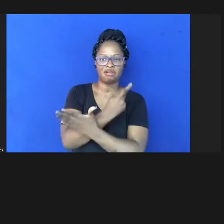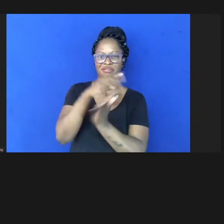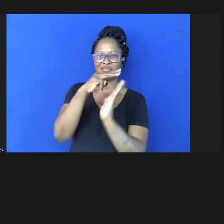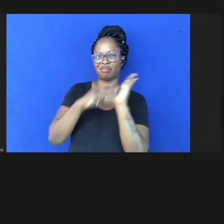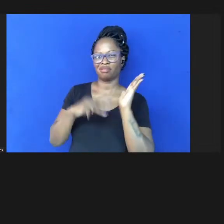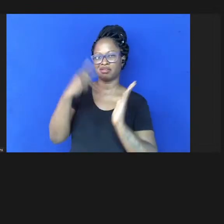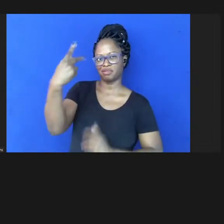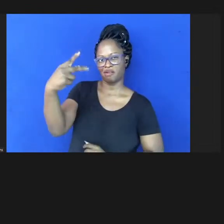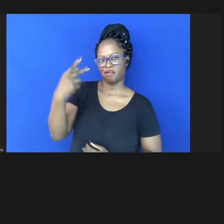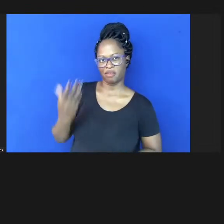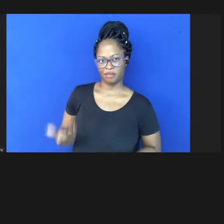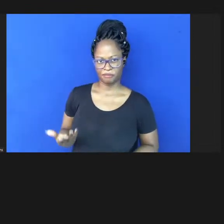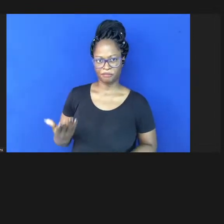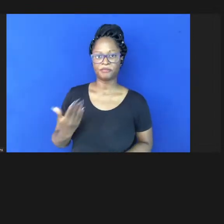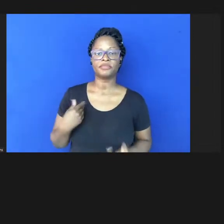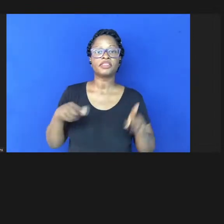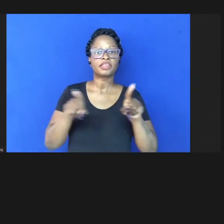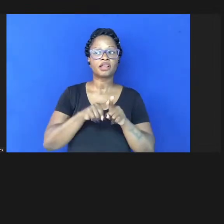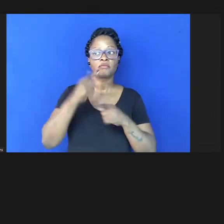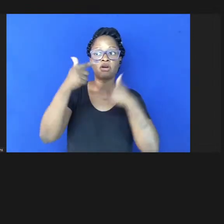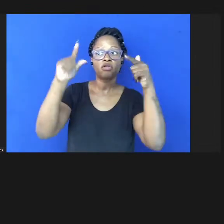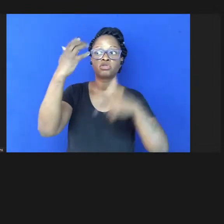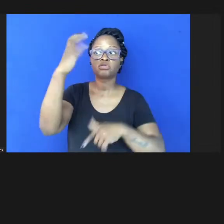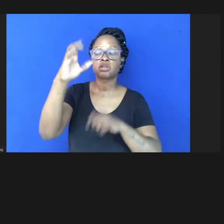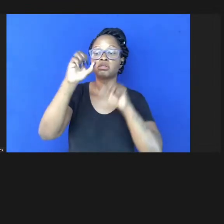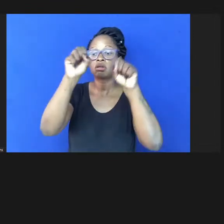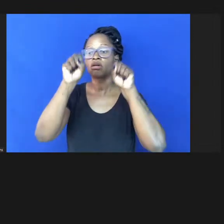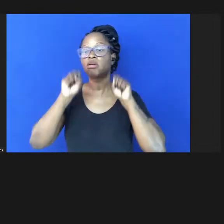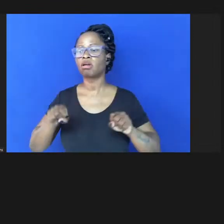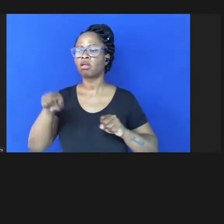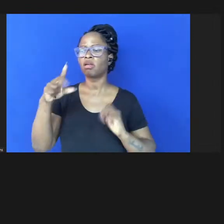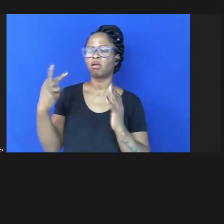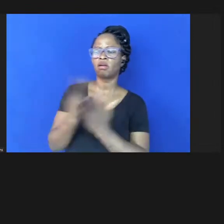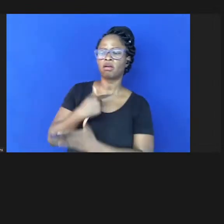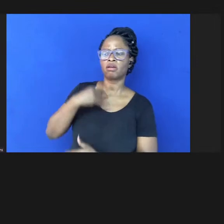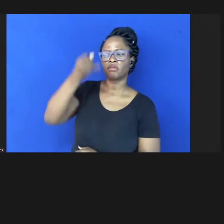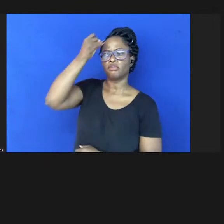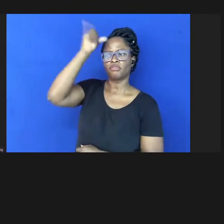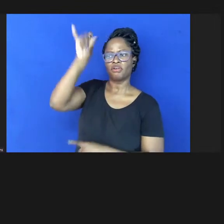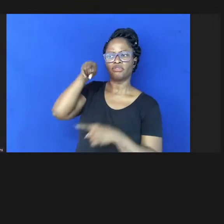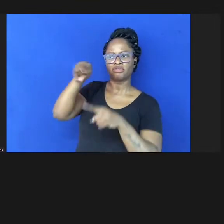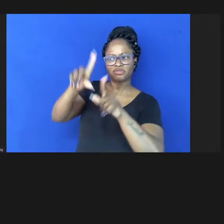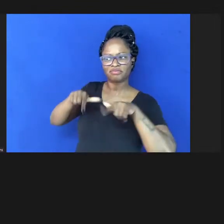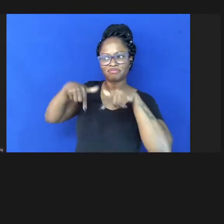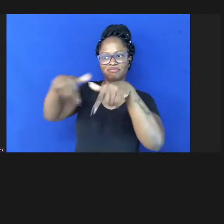e de forma que outros cientistas não cometam esse mesmo erro